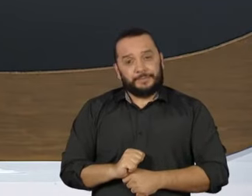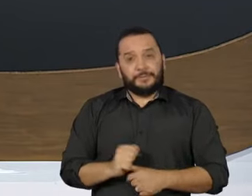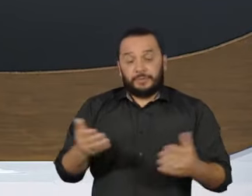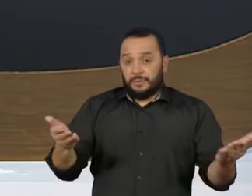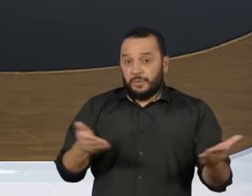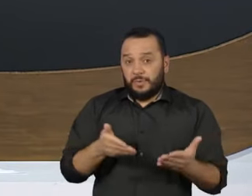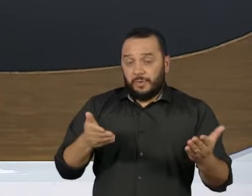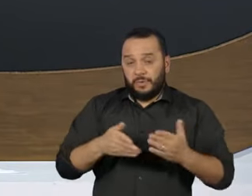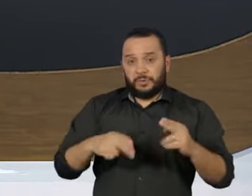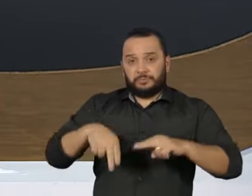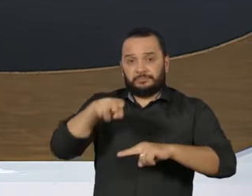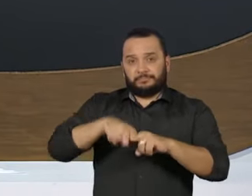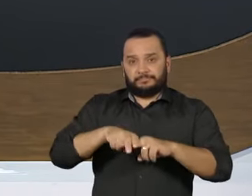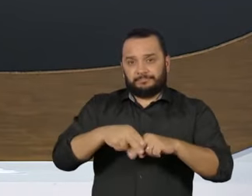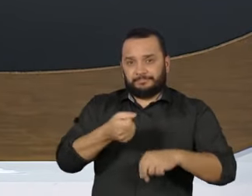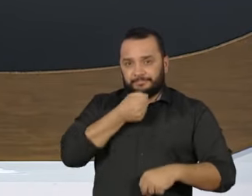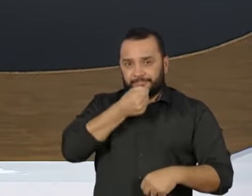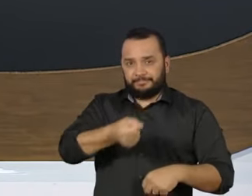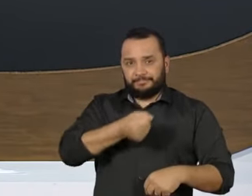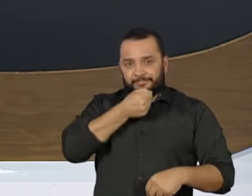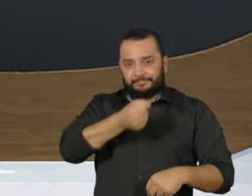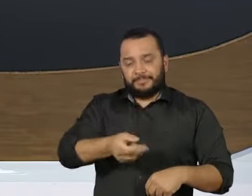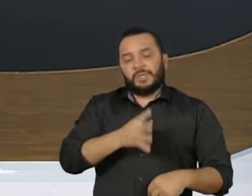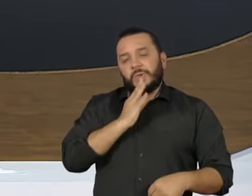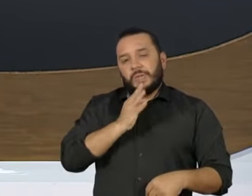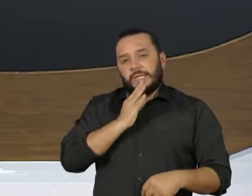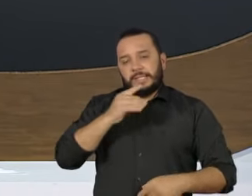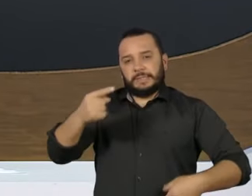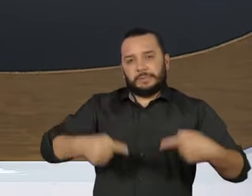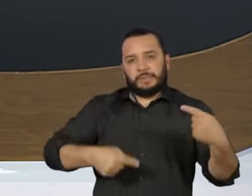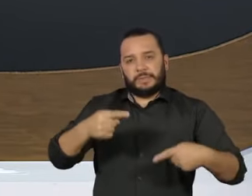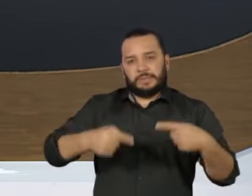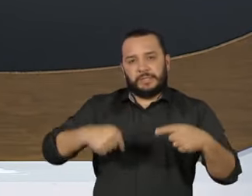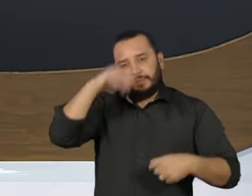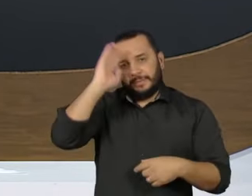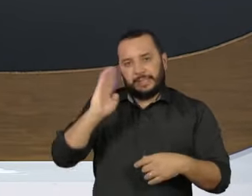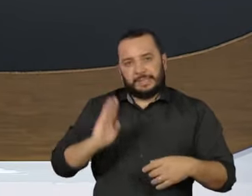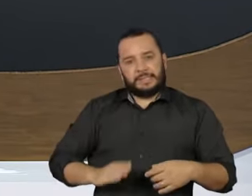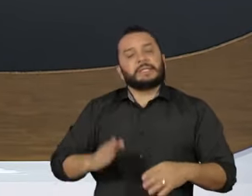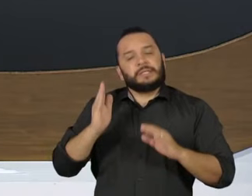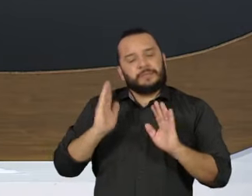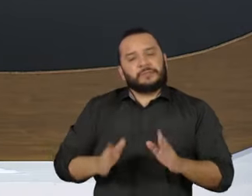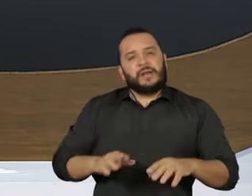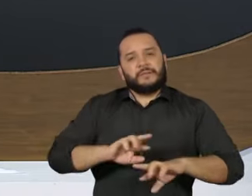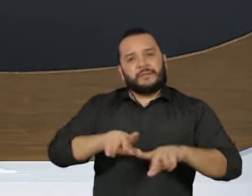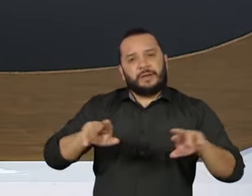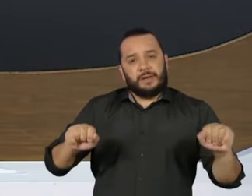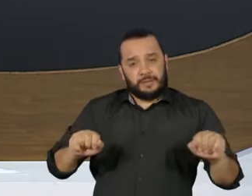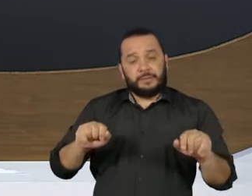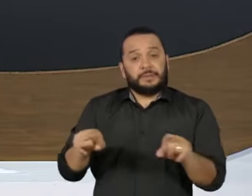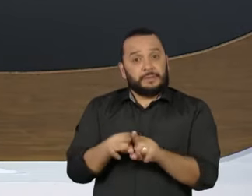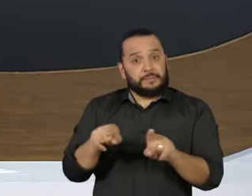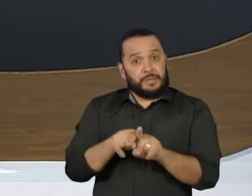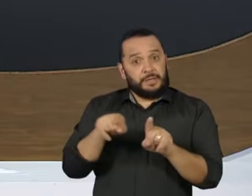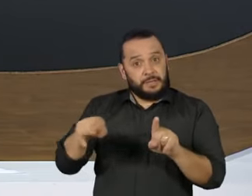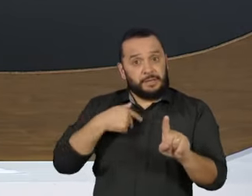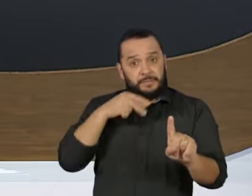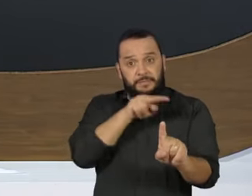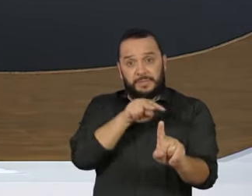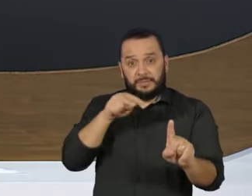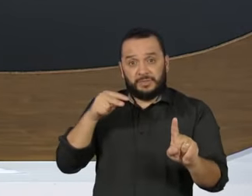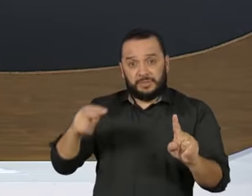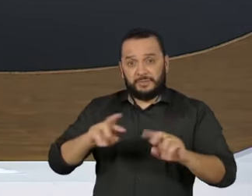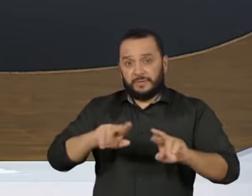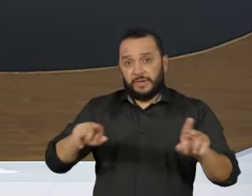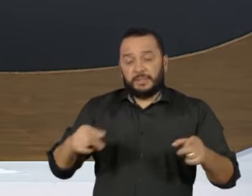entrevistado desta noite conhece a política brasileira em profundidade e sob múltiplas perspectivas. Ele já